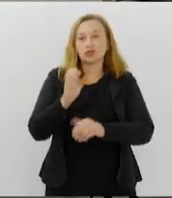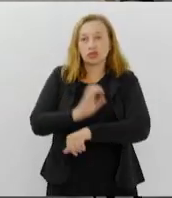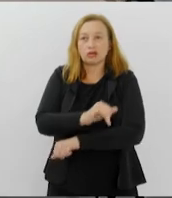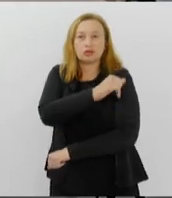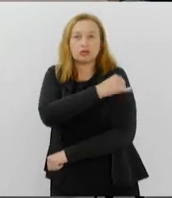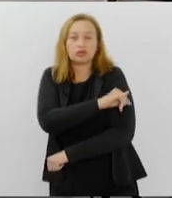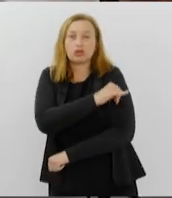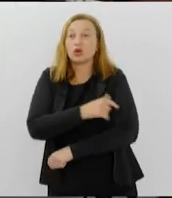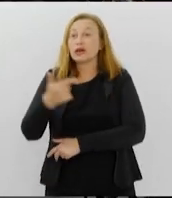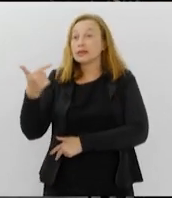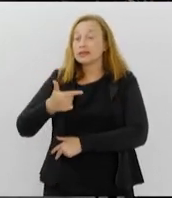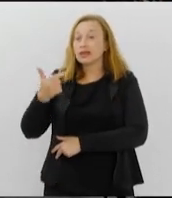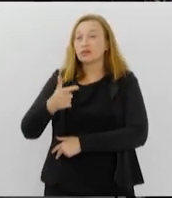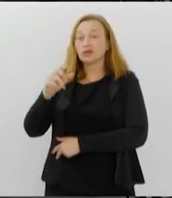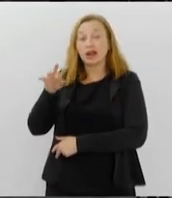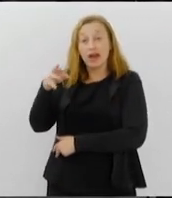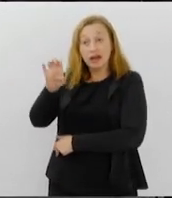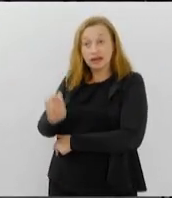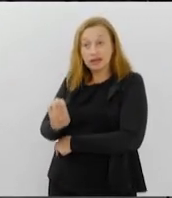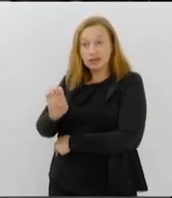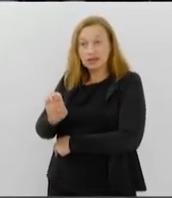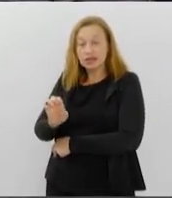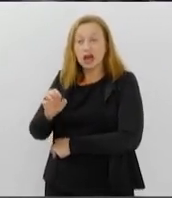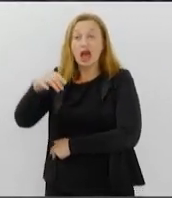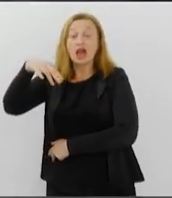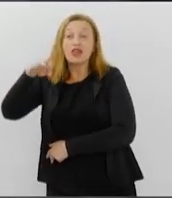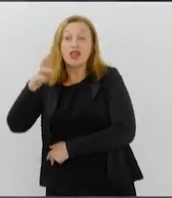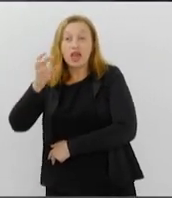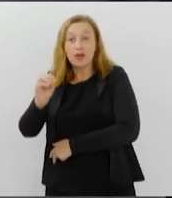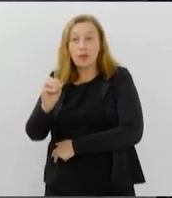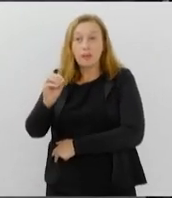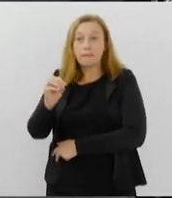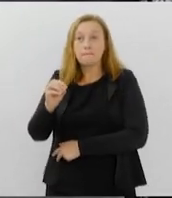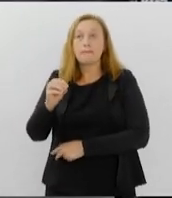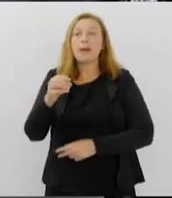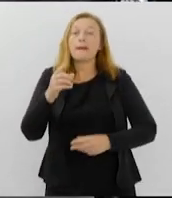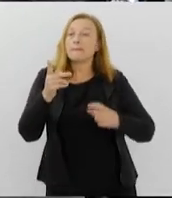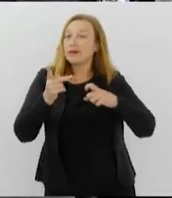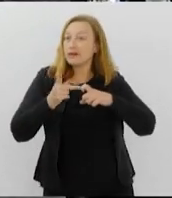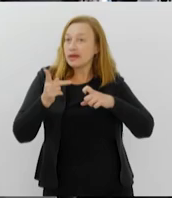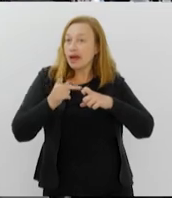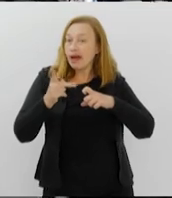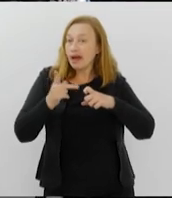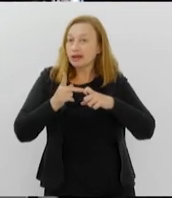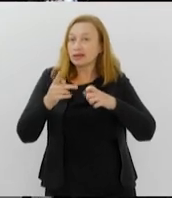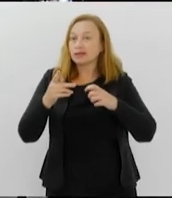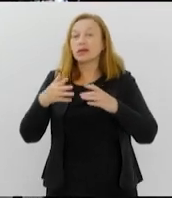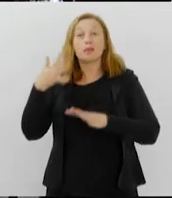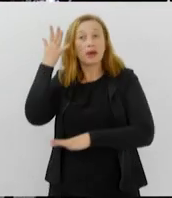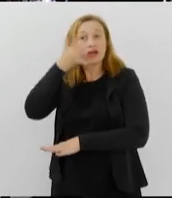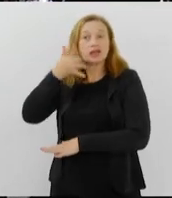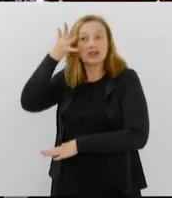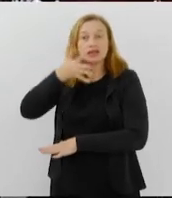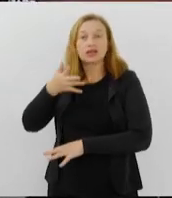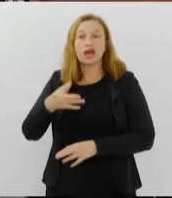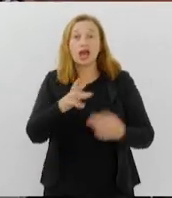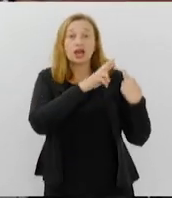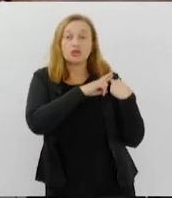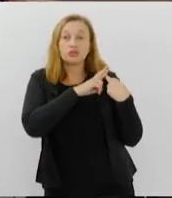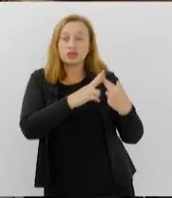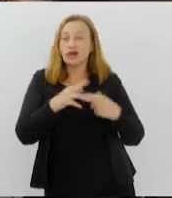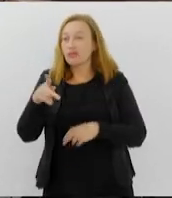Segundo Clarice Fortes, neuropediatra e palestrante, é essencial que os pais e responsáveis